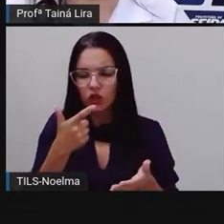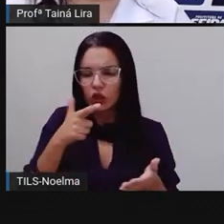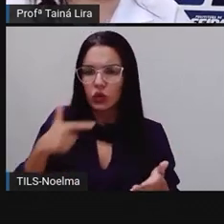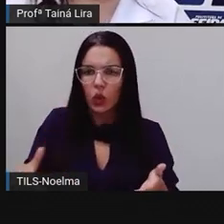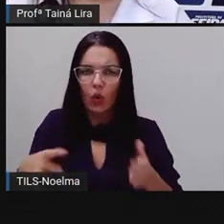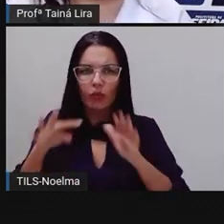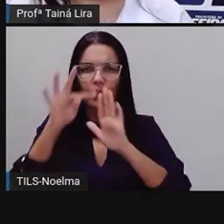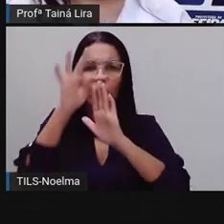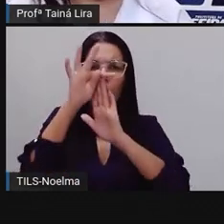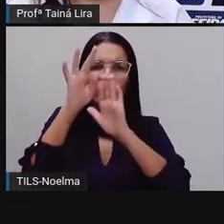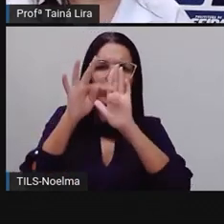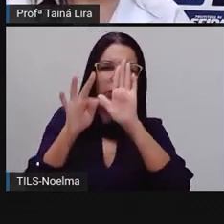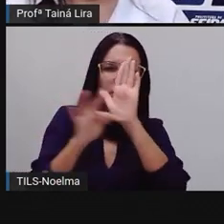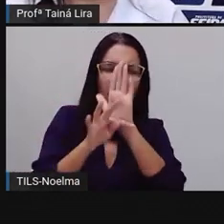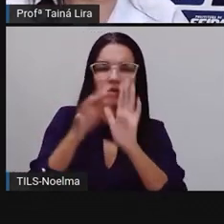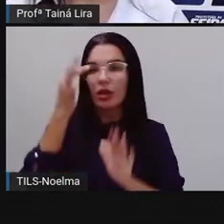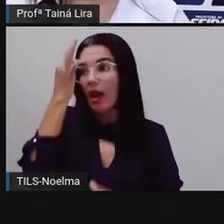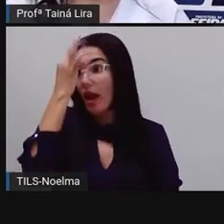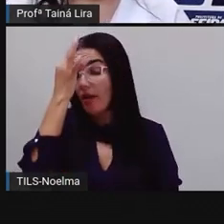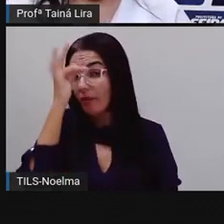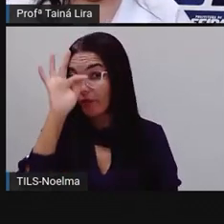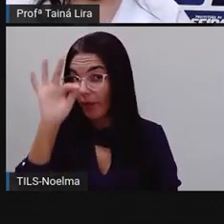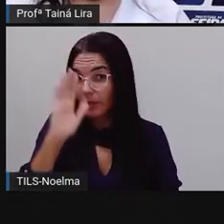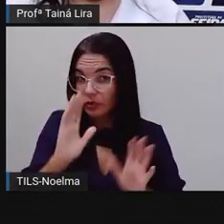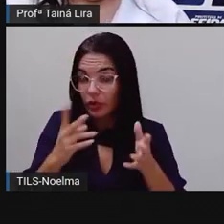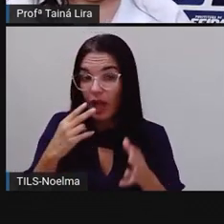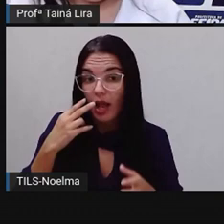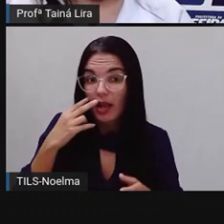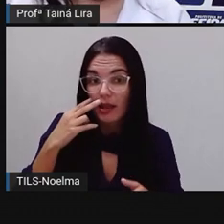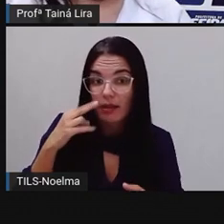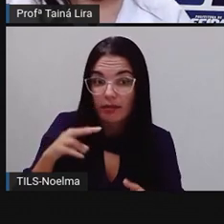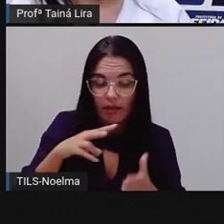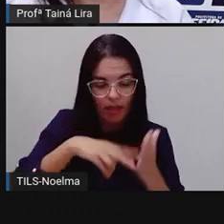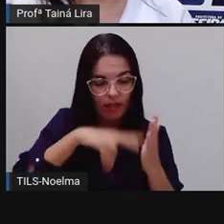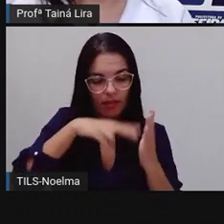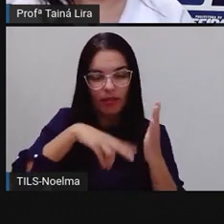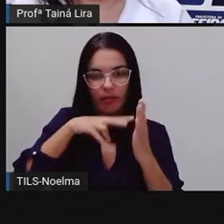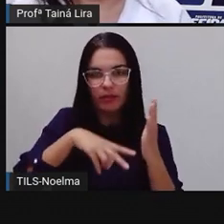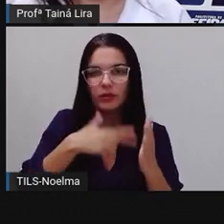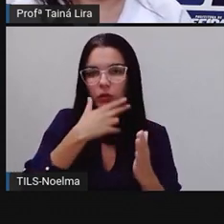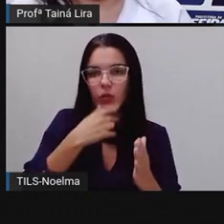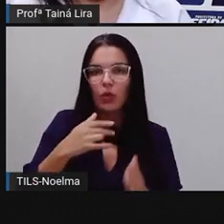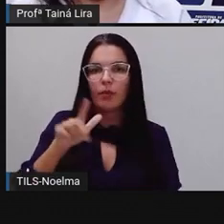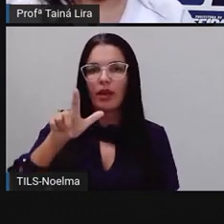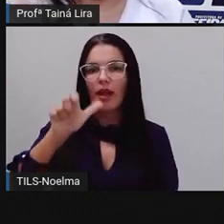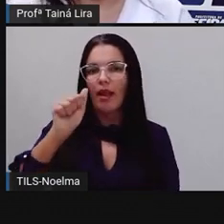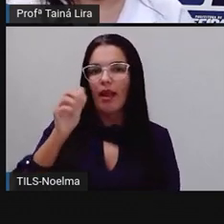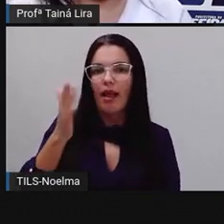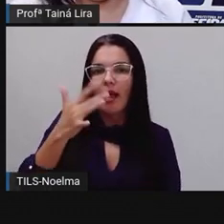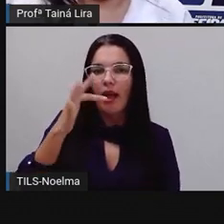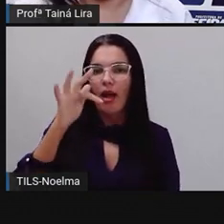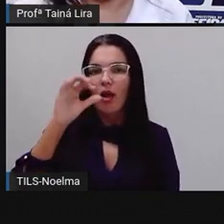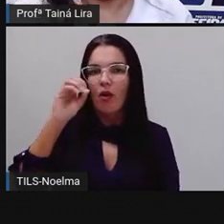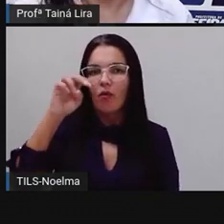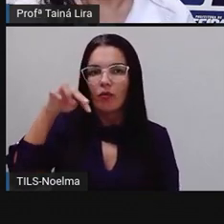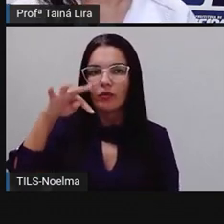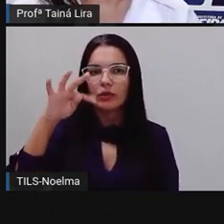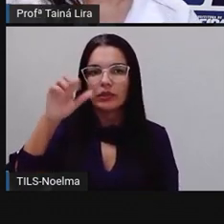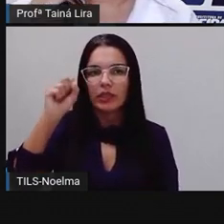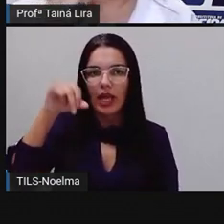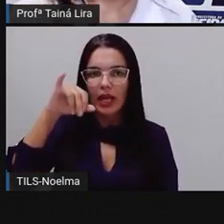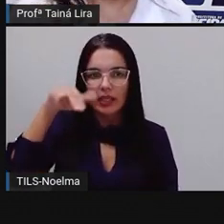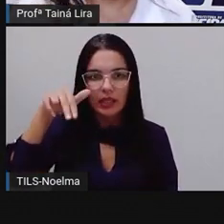dessa fábula que nós lemos de La Fontaine, lá em bastão, do bastão para o cursivo, né?